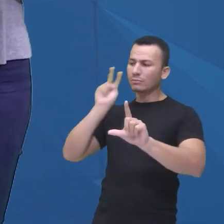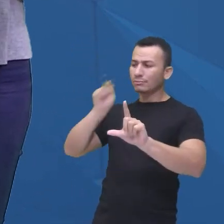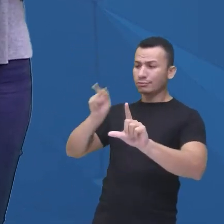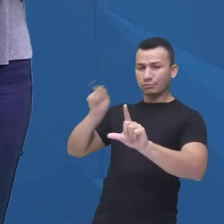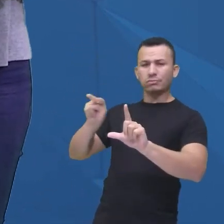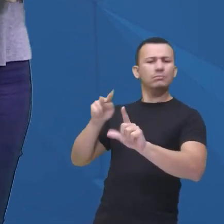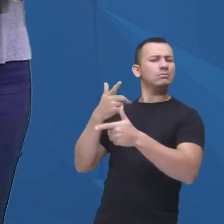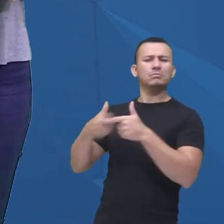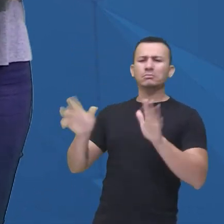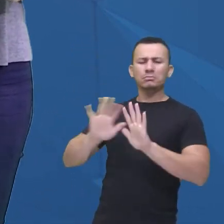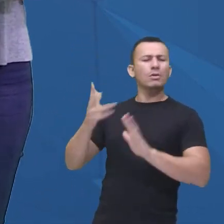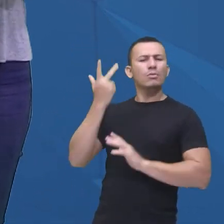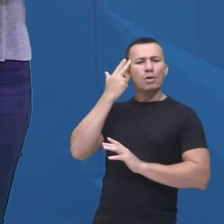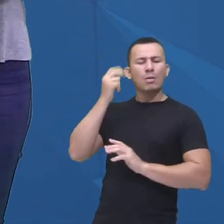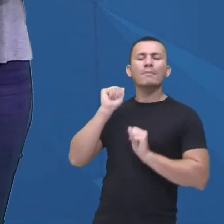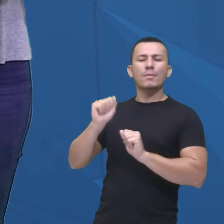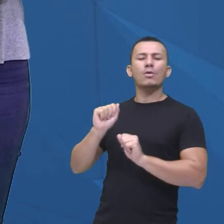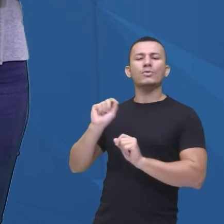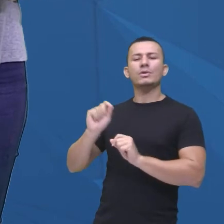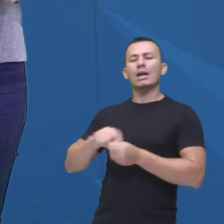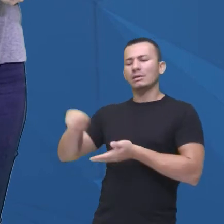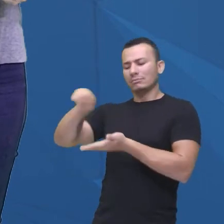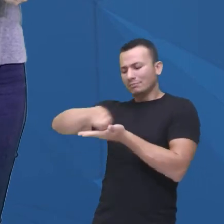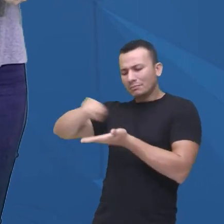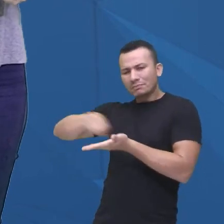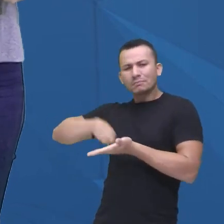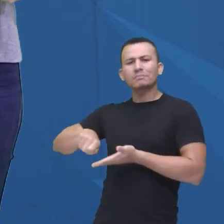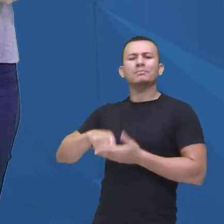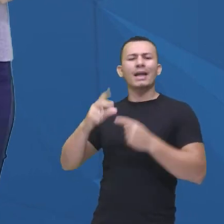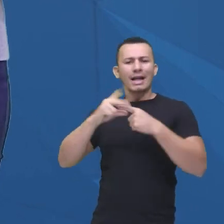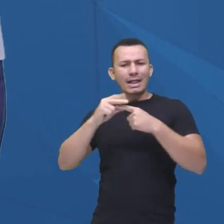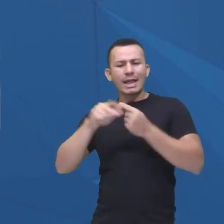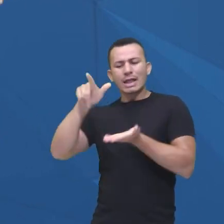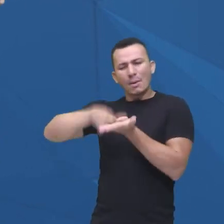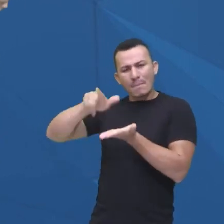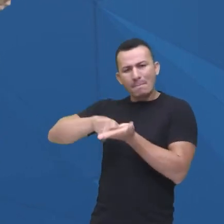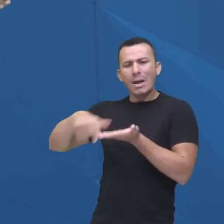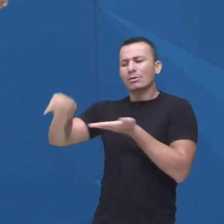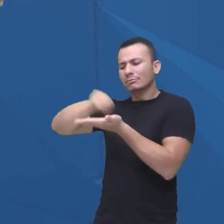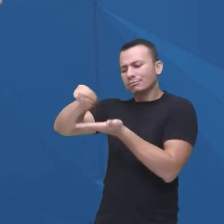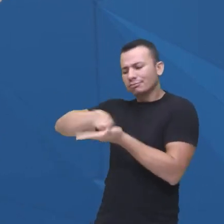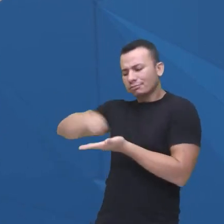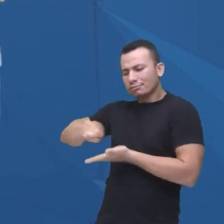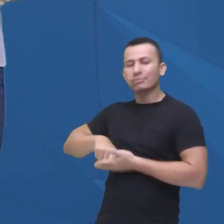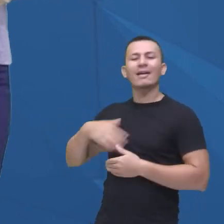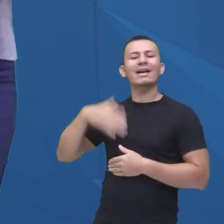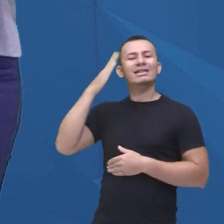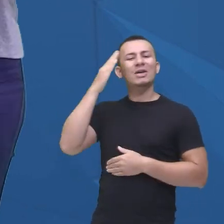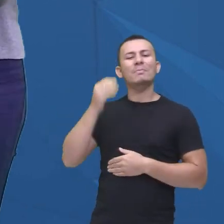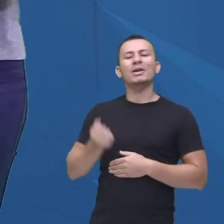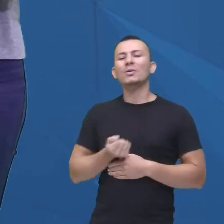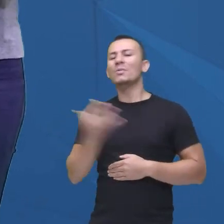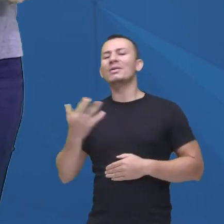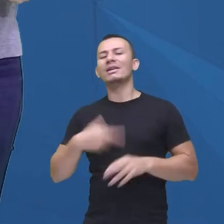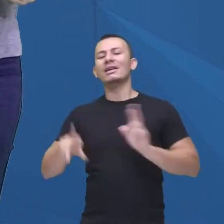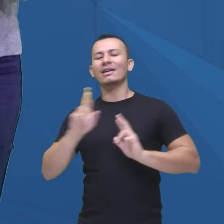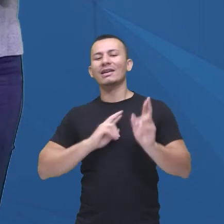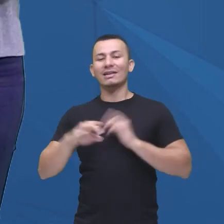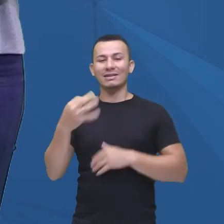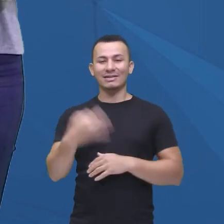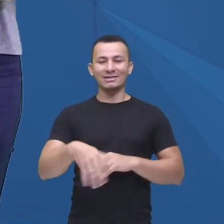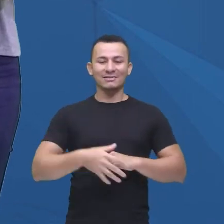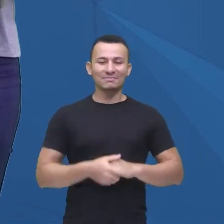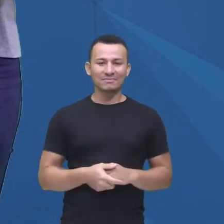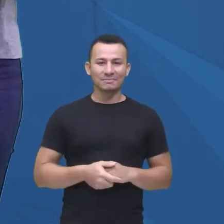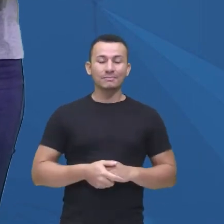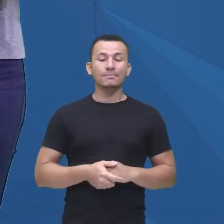não tem problema, corre, assiste, pega ali o canetinho, o papel, quero ver quantas vocês vão acertar. O quiz é o seguinte, a gente vai